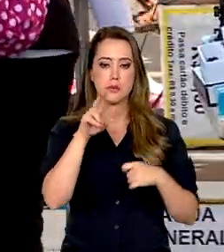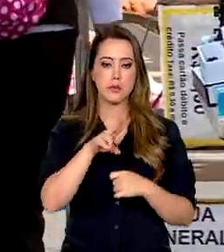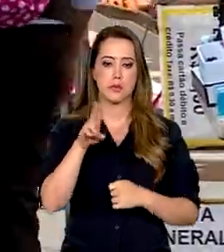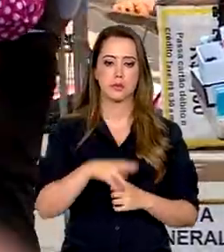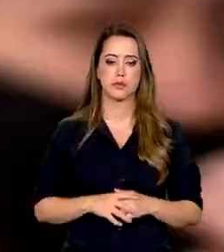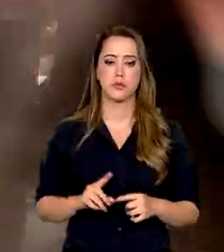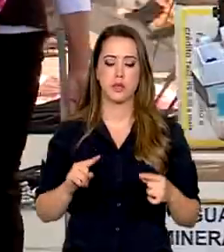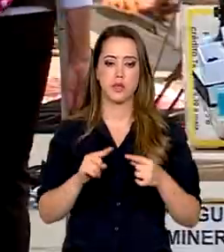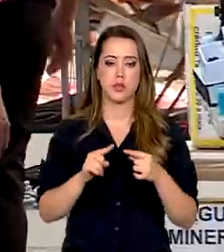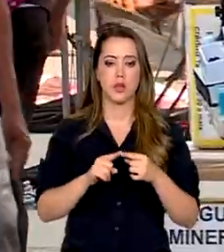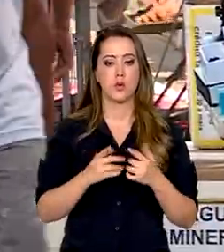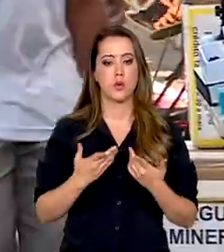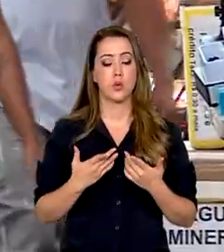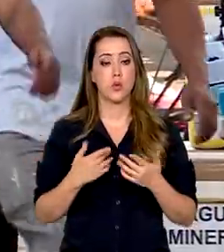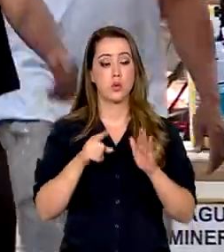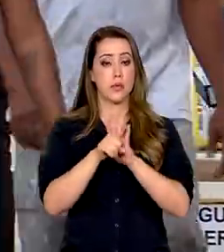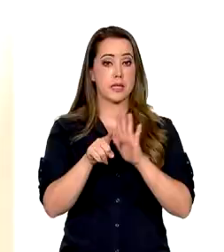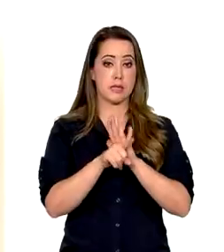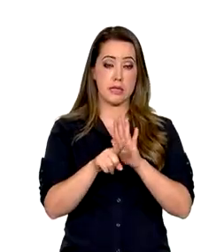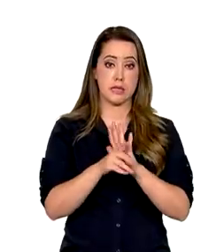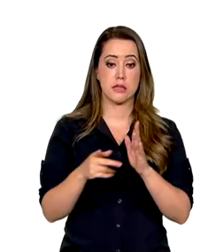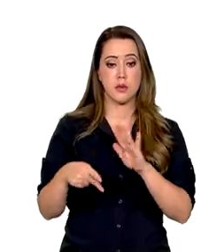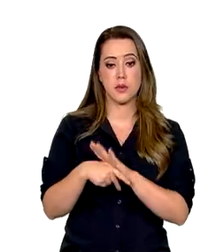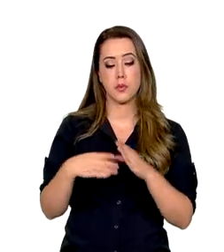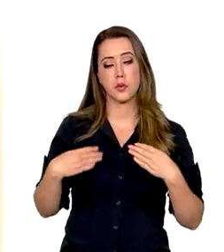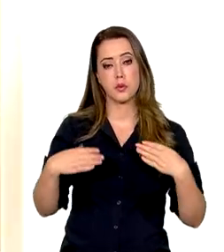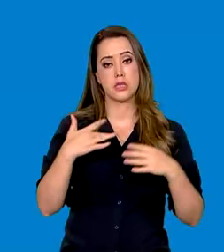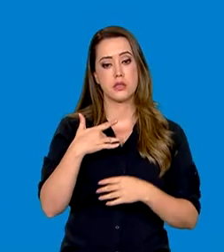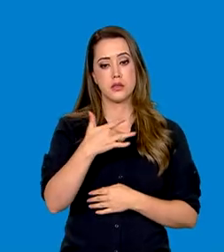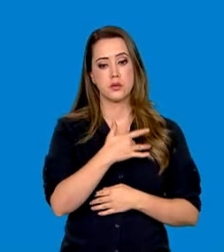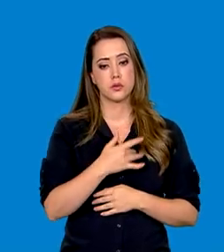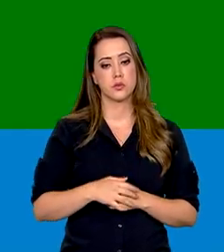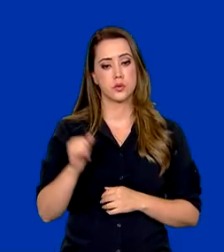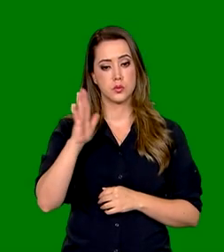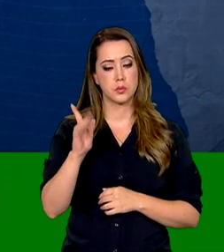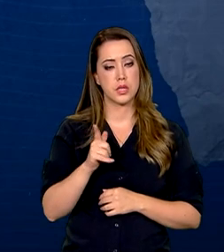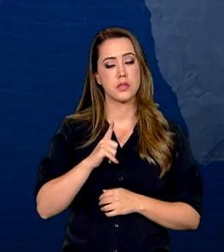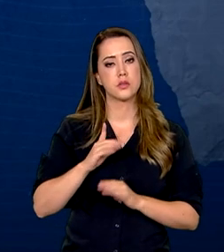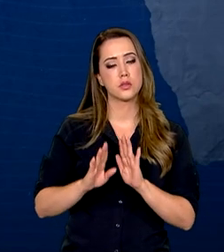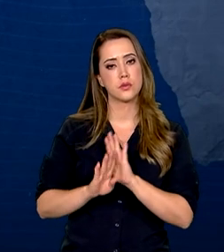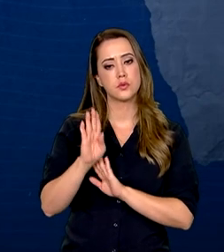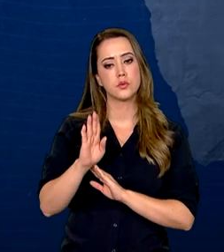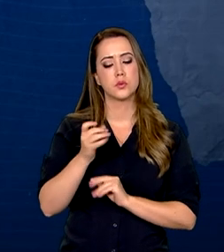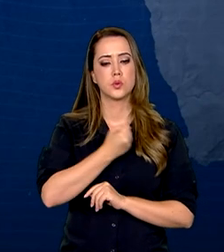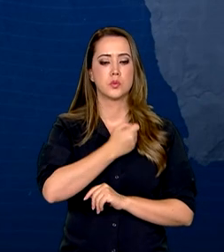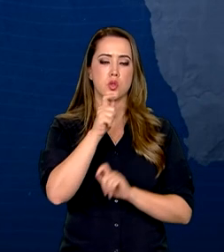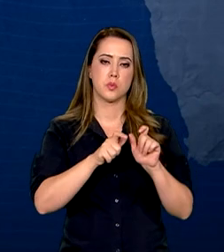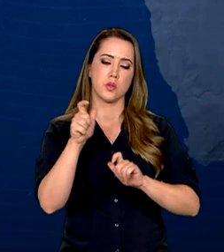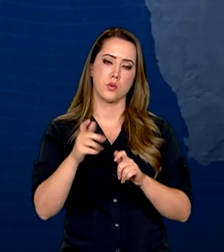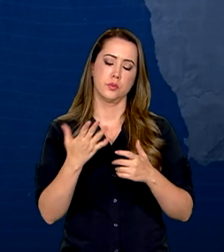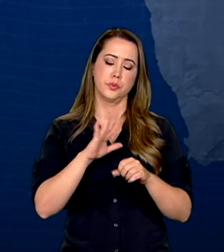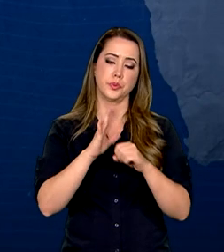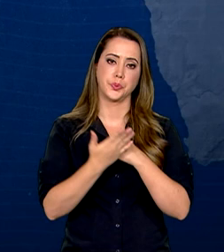De acordo com o boletim epidemiológico divulgado pelo Ministério da Saúde, o Brasil registrou aumento no número de casos na